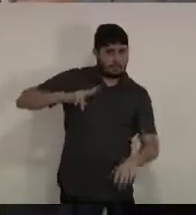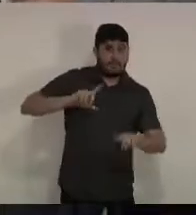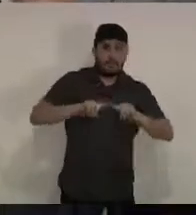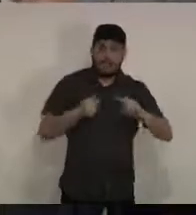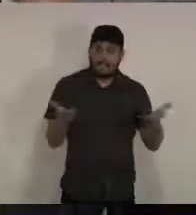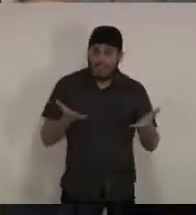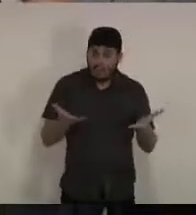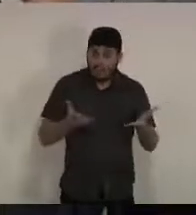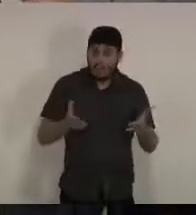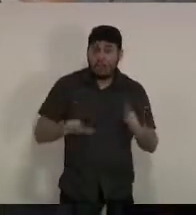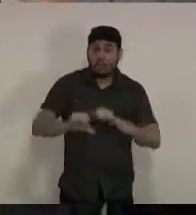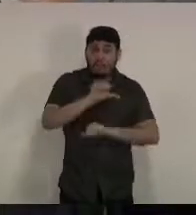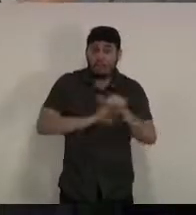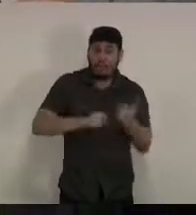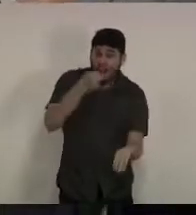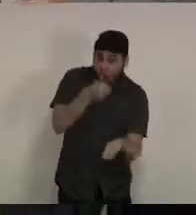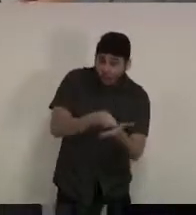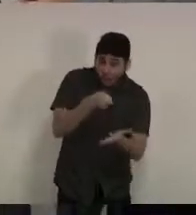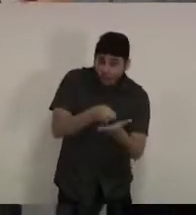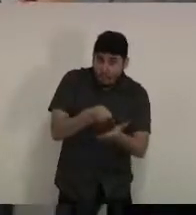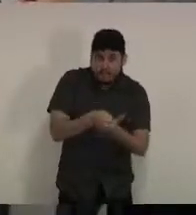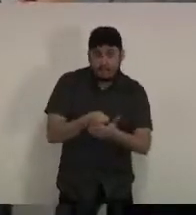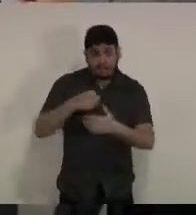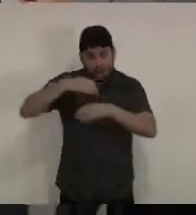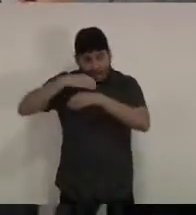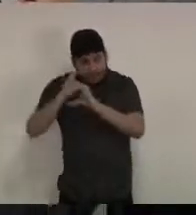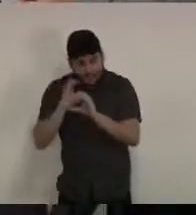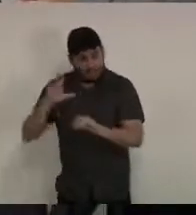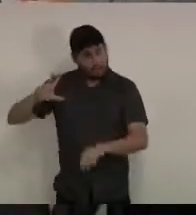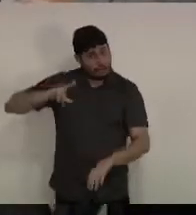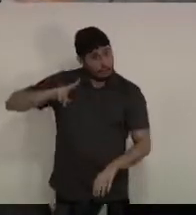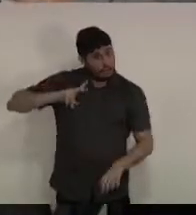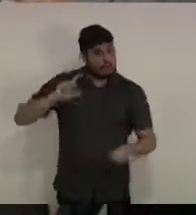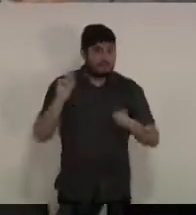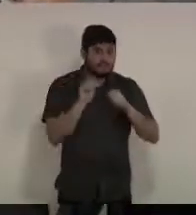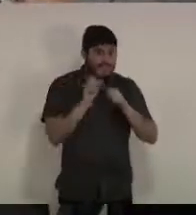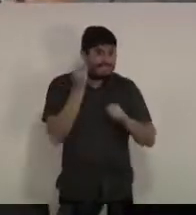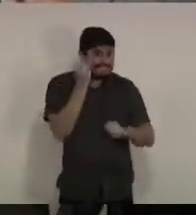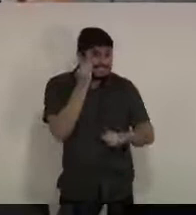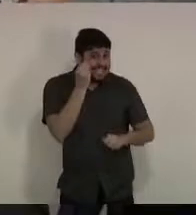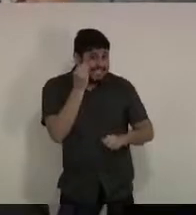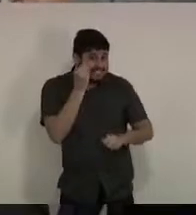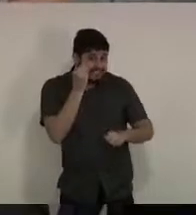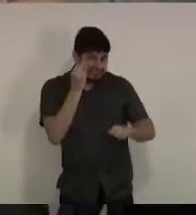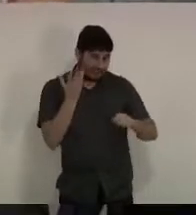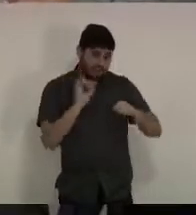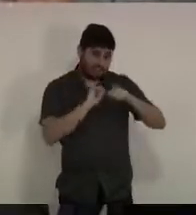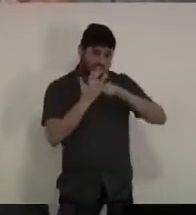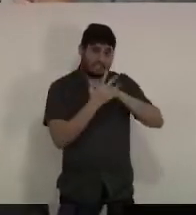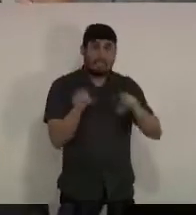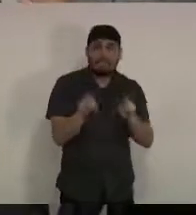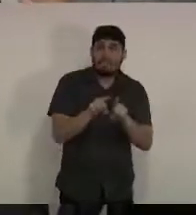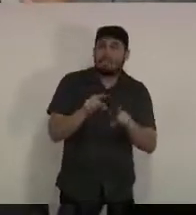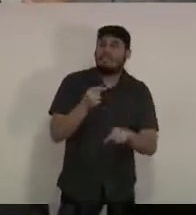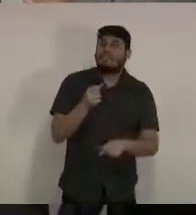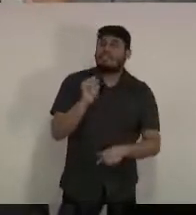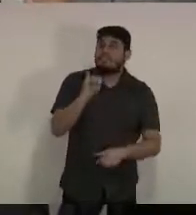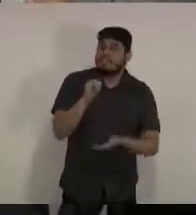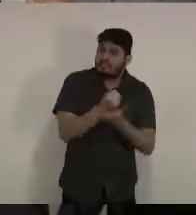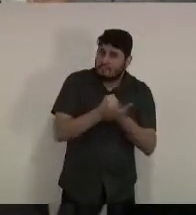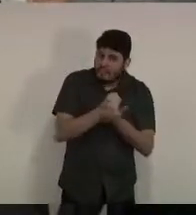sistema os laboratórios privados que fazem testagem de covid e também as farmácias que venderem testes rápidos